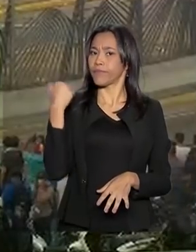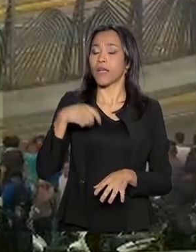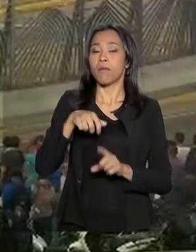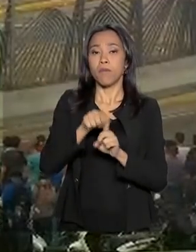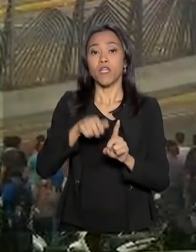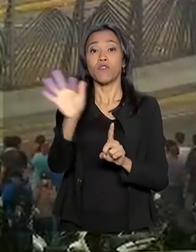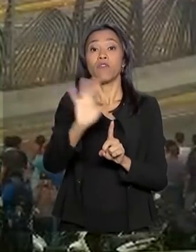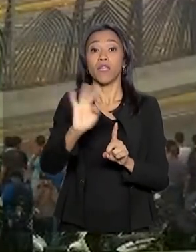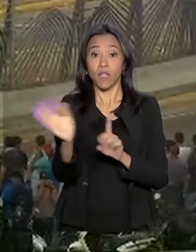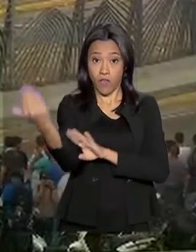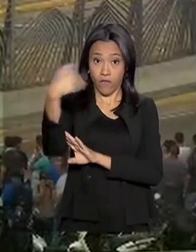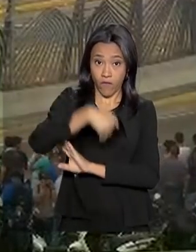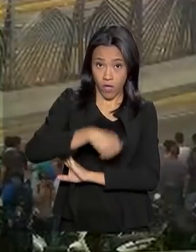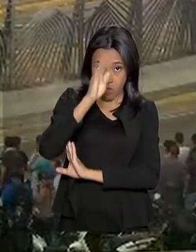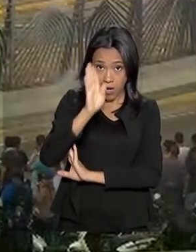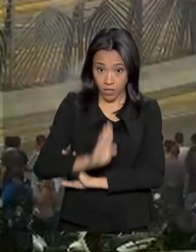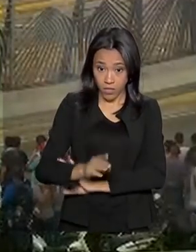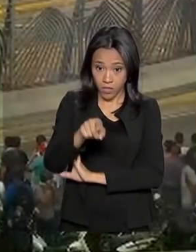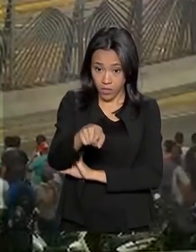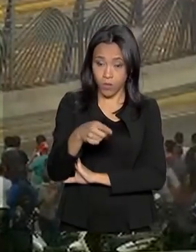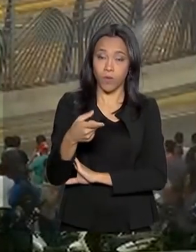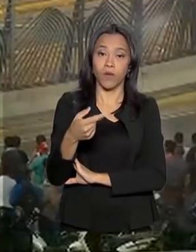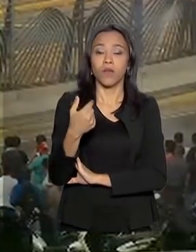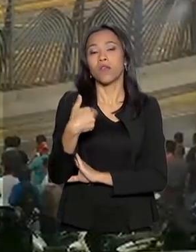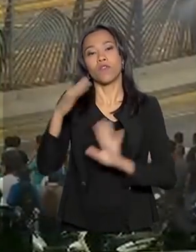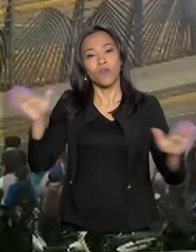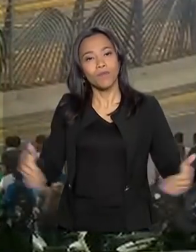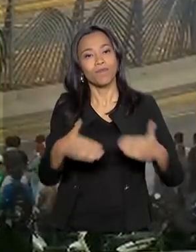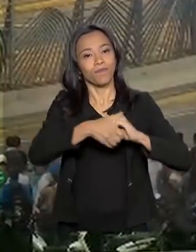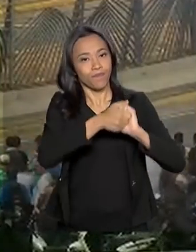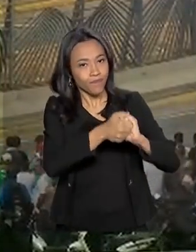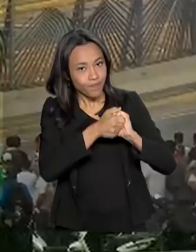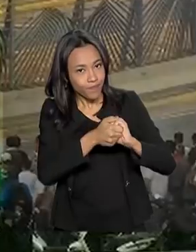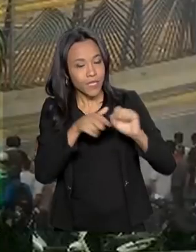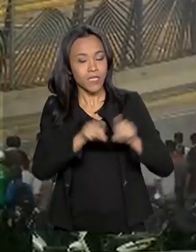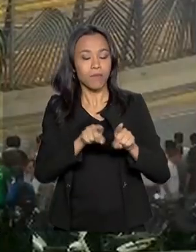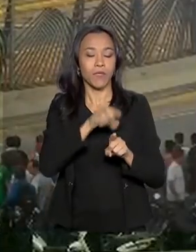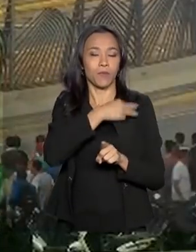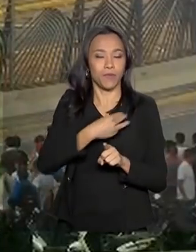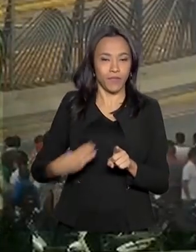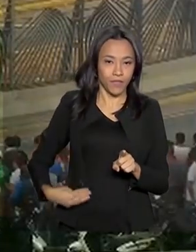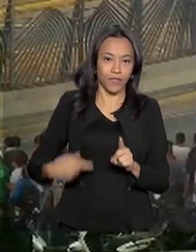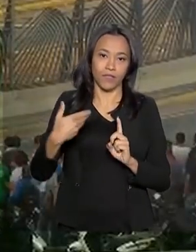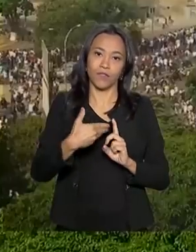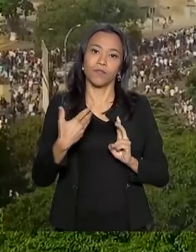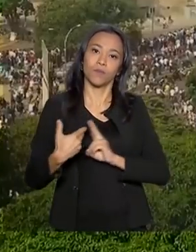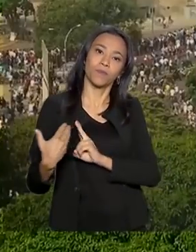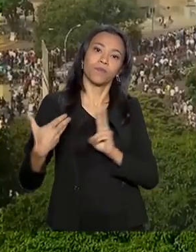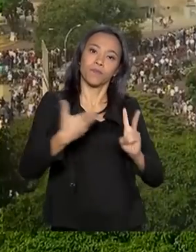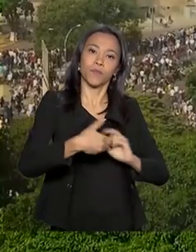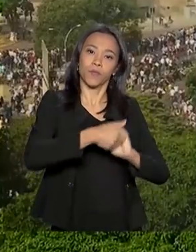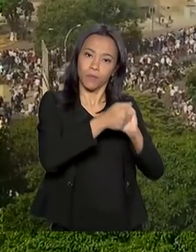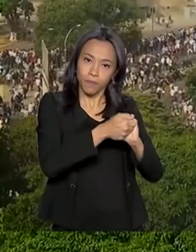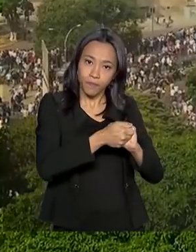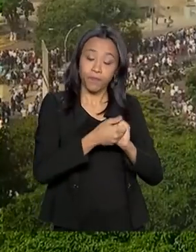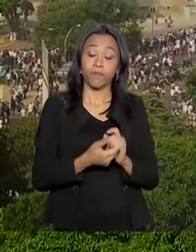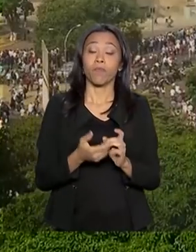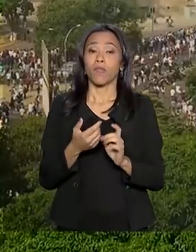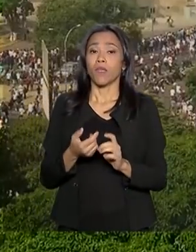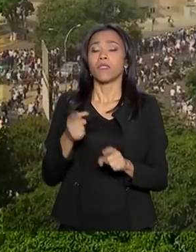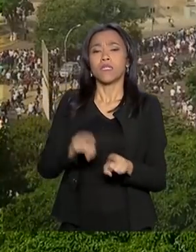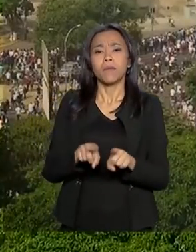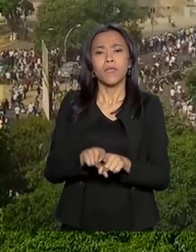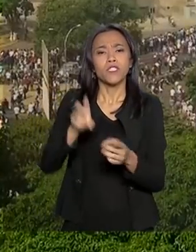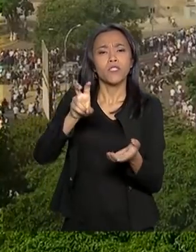quando ele foi recebido pelo presidente Jair Bolsonaro e pelo ministro Ernesto Araújo. Mais cedo, o vice-presidente Hamilton Mourão